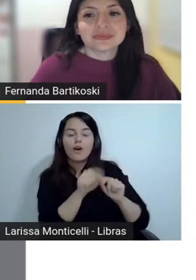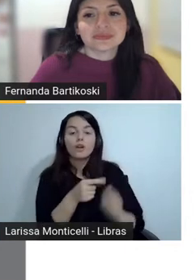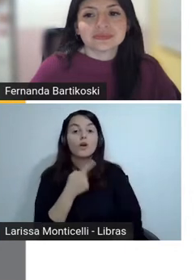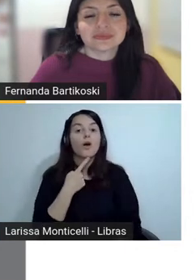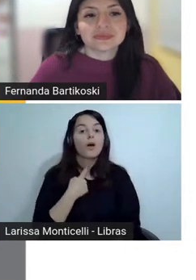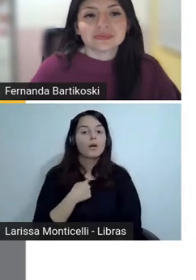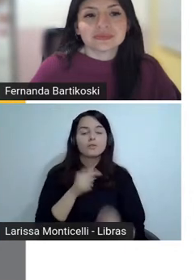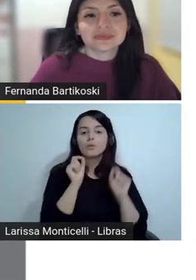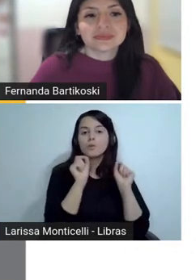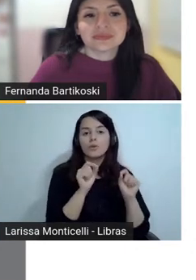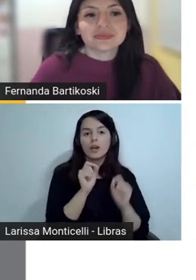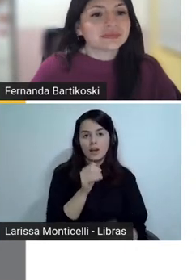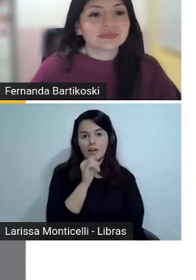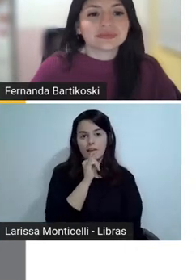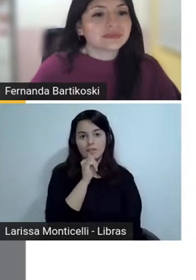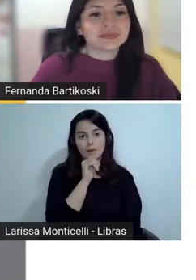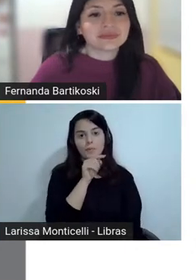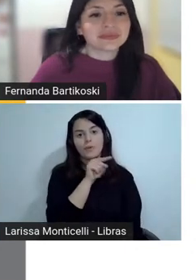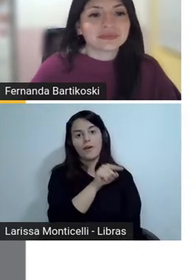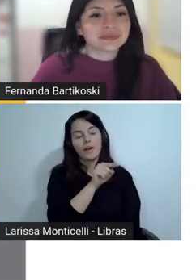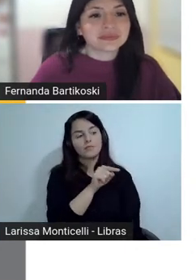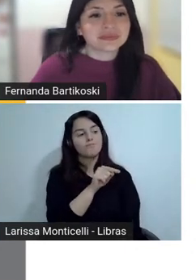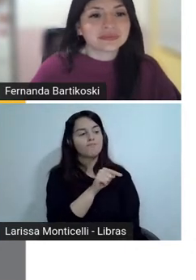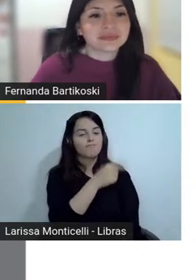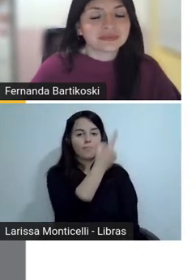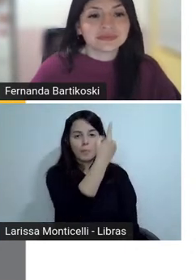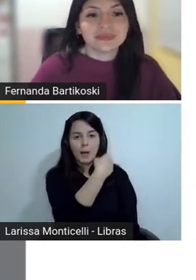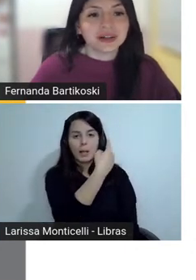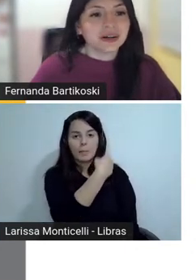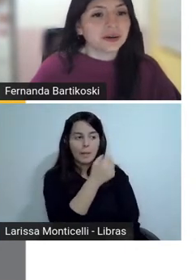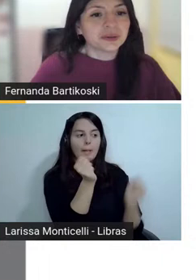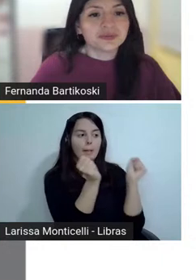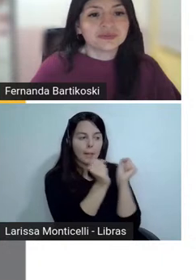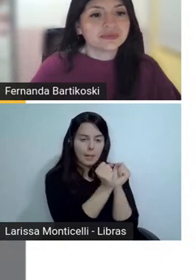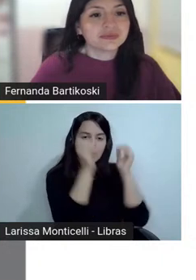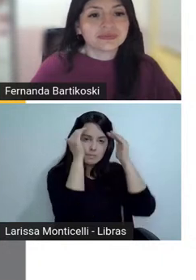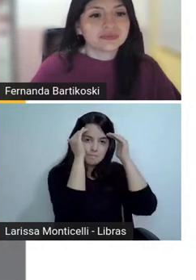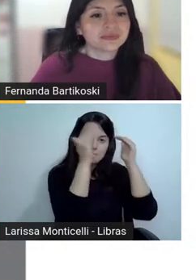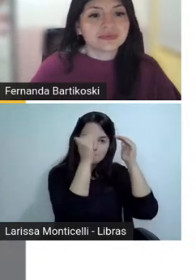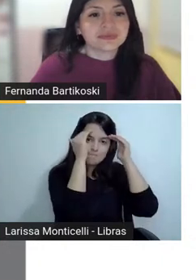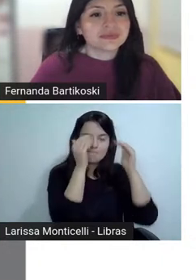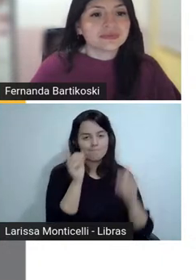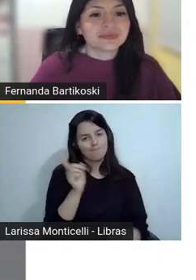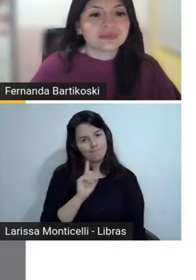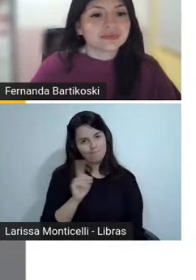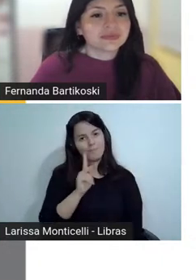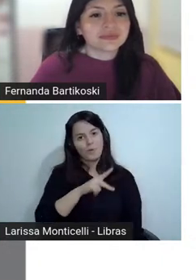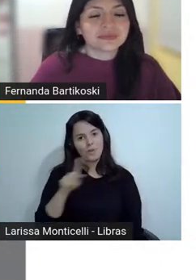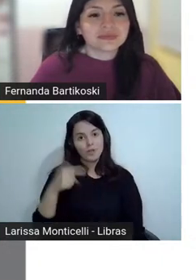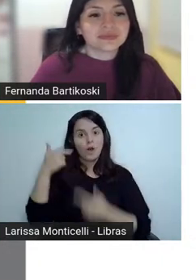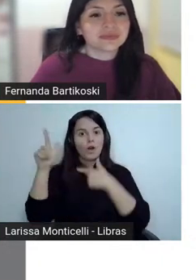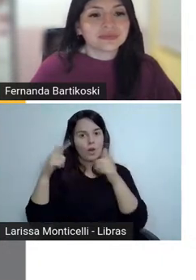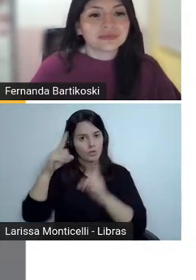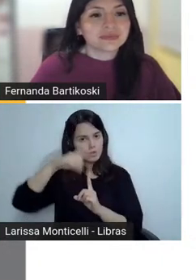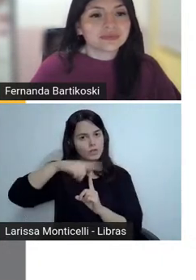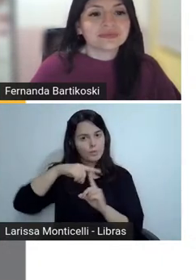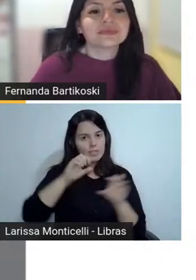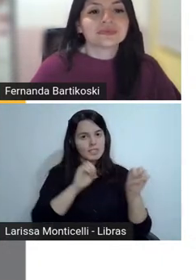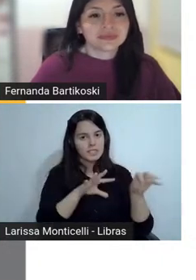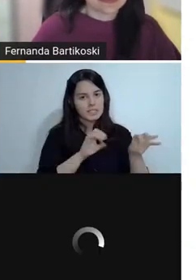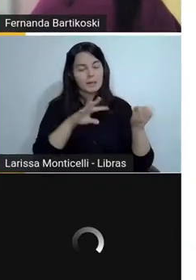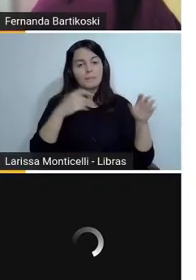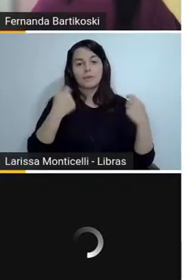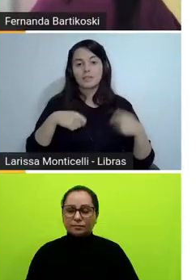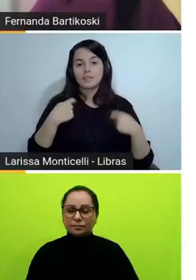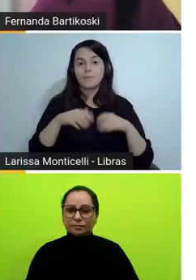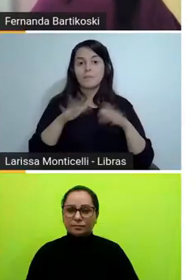de se tornar refém de só fazer o que eles querem gente não é isso mas de a gente entender que autores fazem sentido para esse